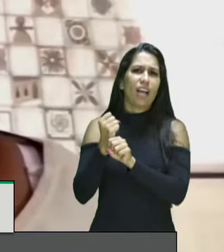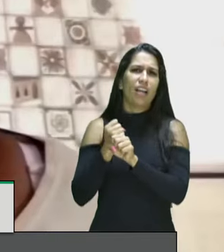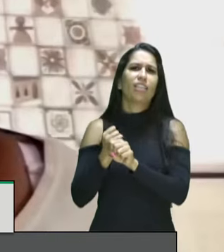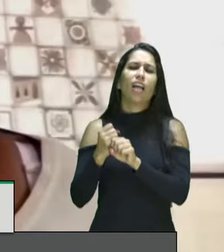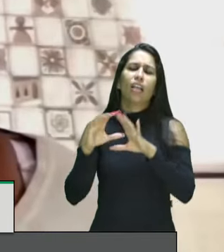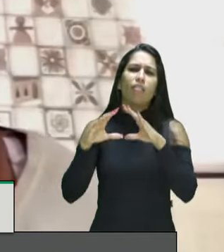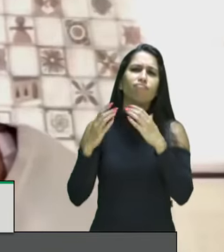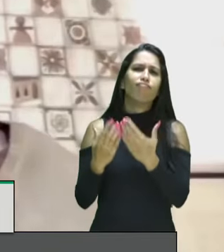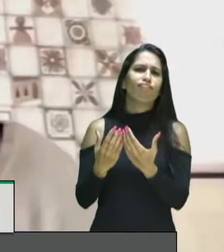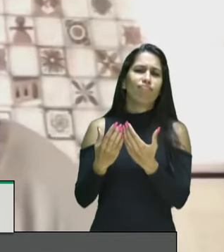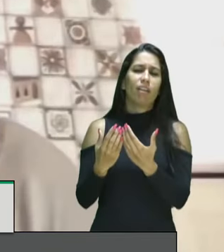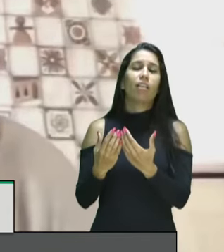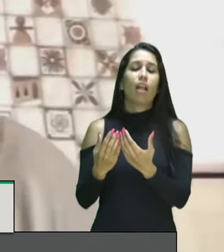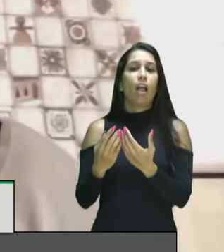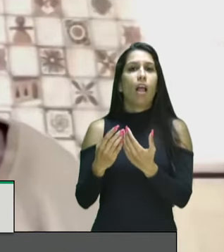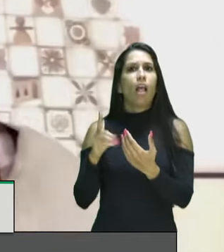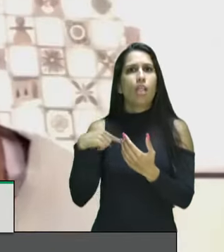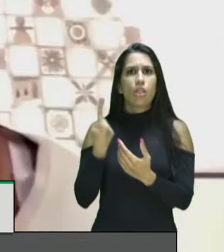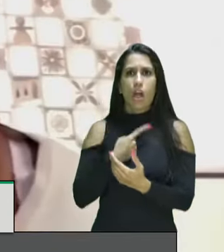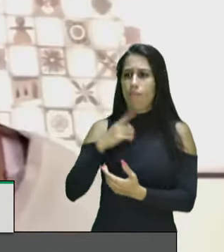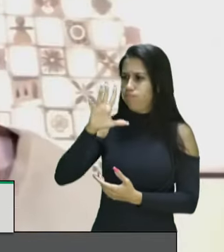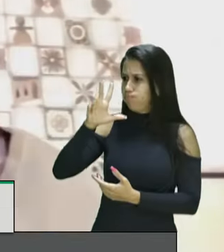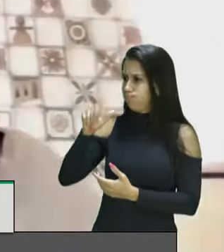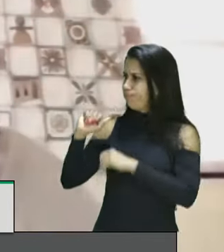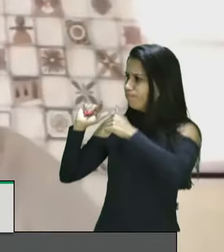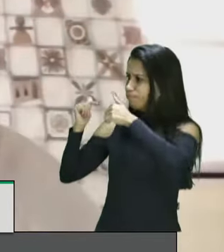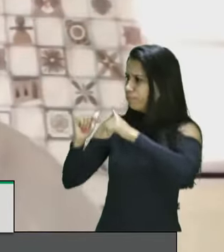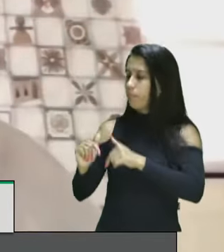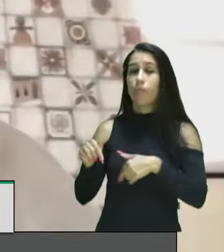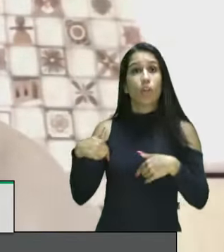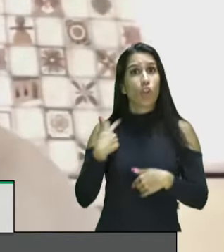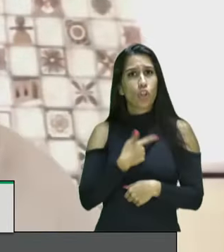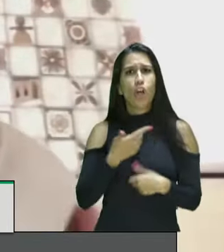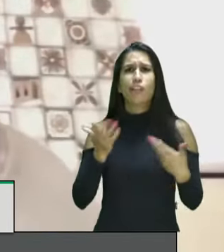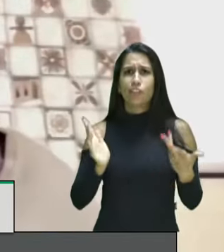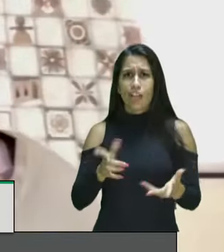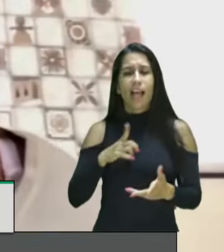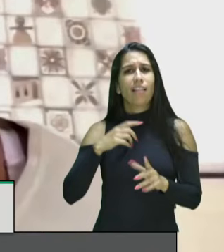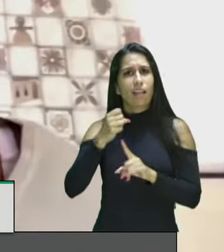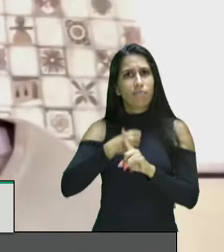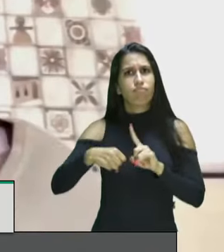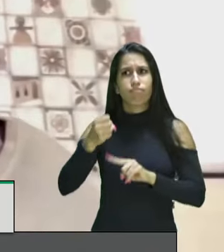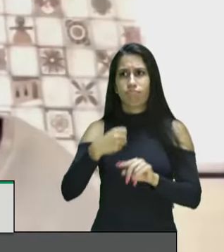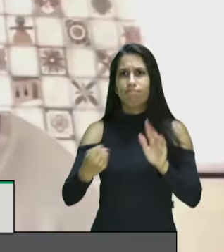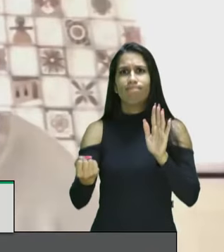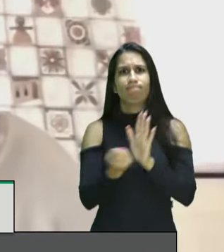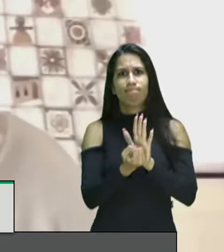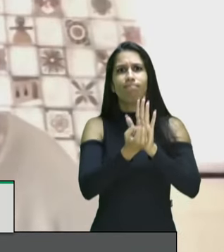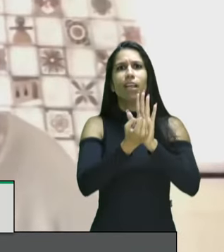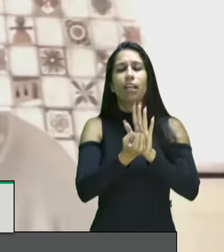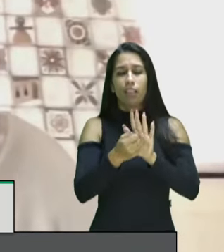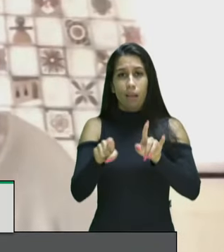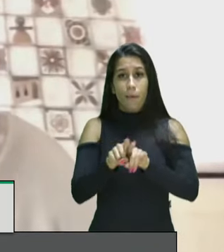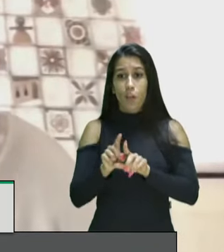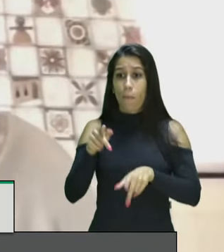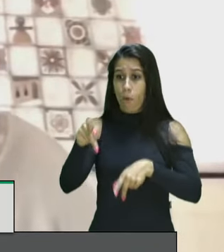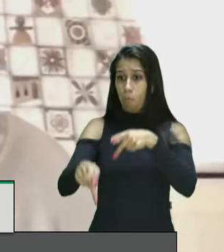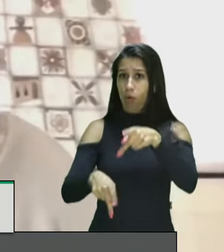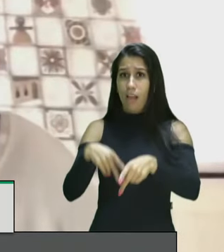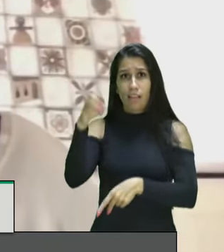afrodescendente nós já produzimos o movimento social e o conjunto da população brasileira